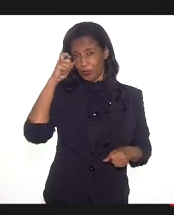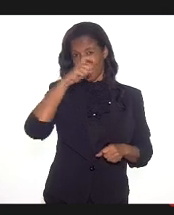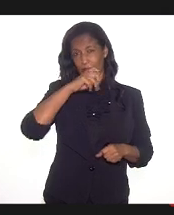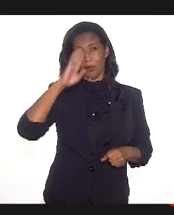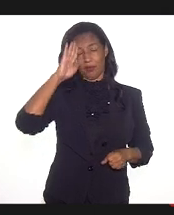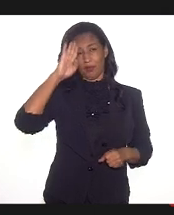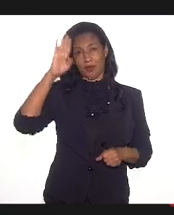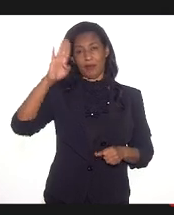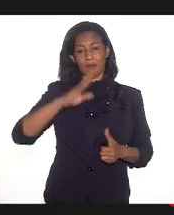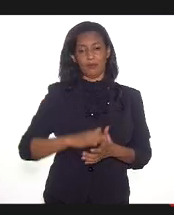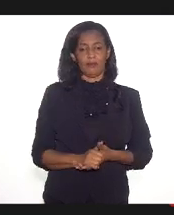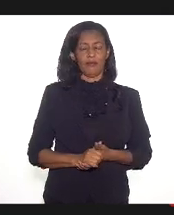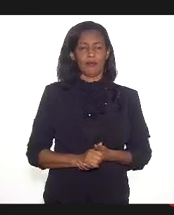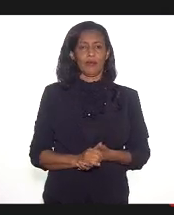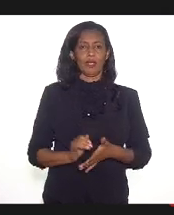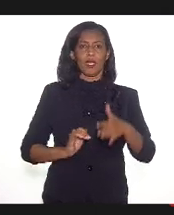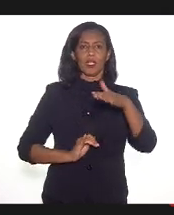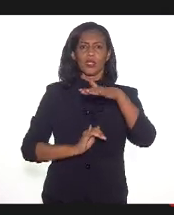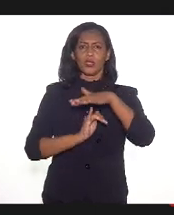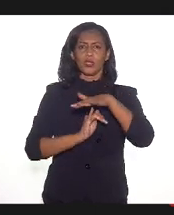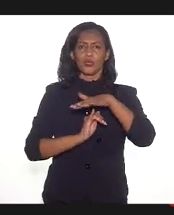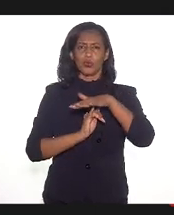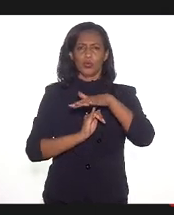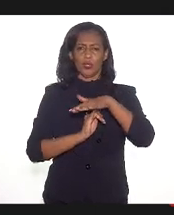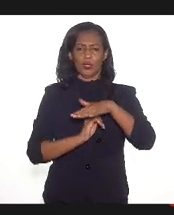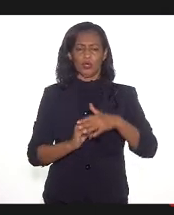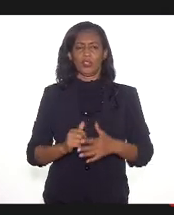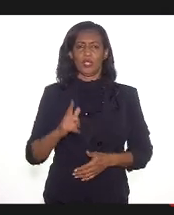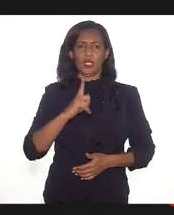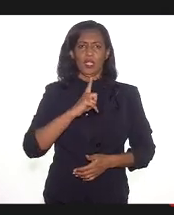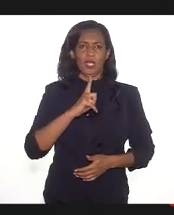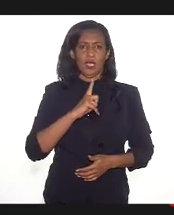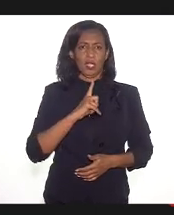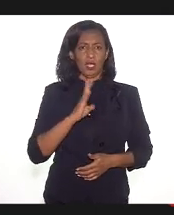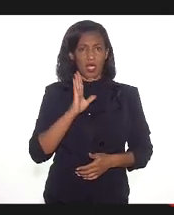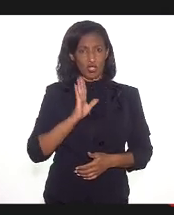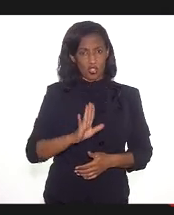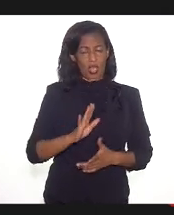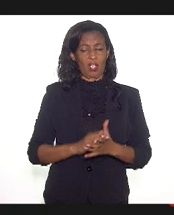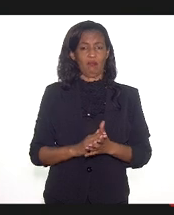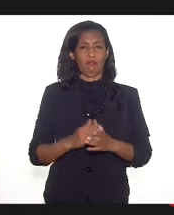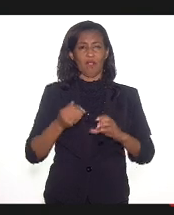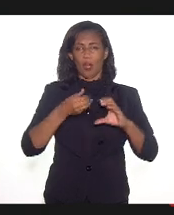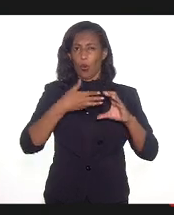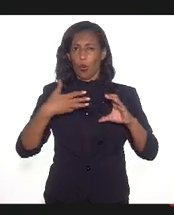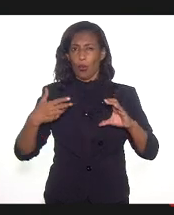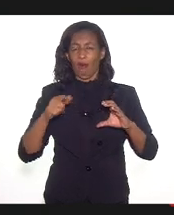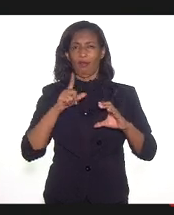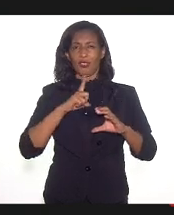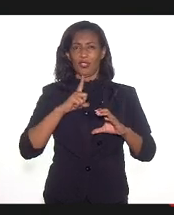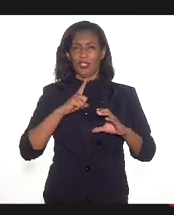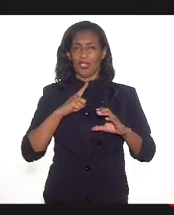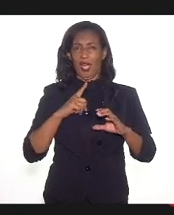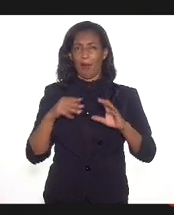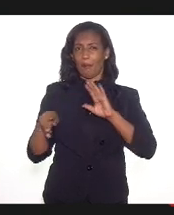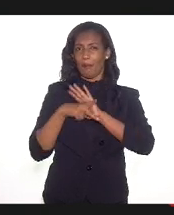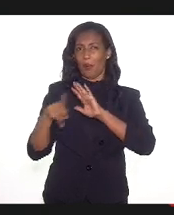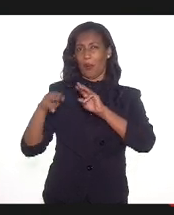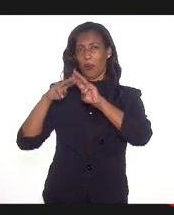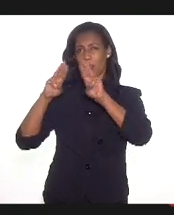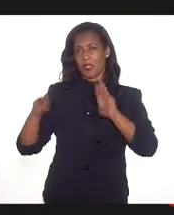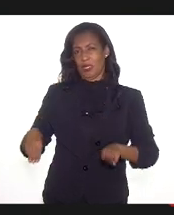principalmente, para as instituições que têm já essa característica tão específica quanto os museus.